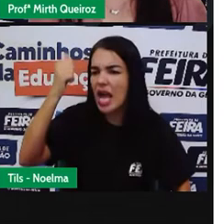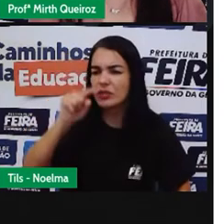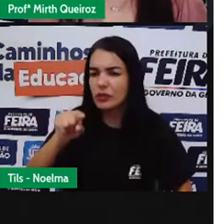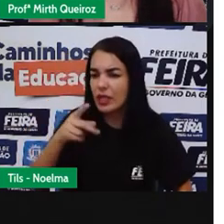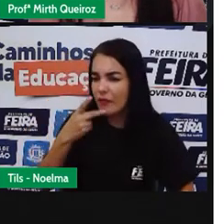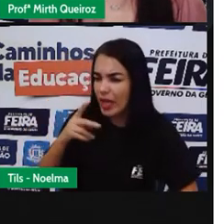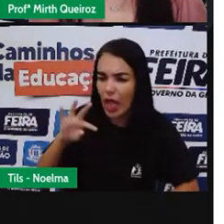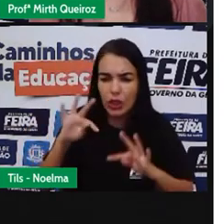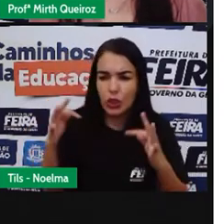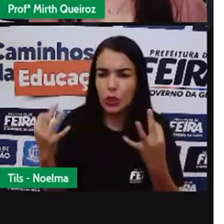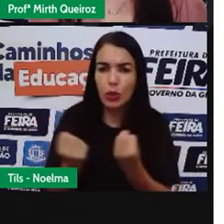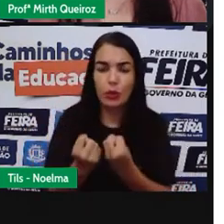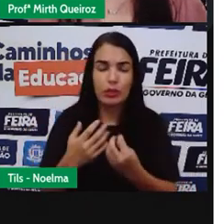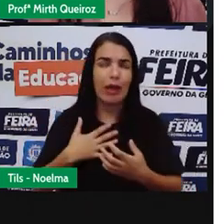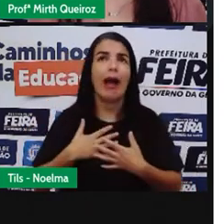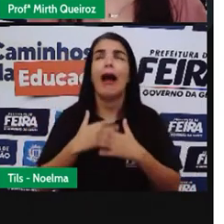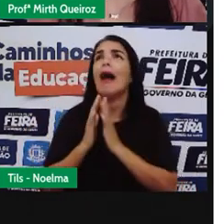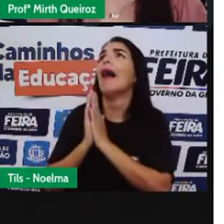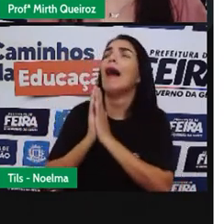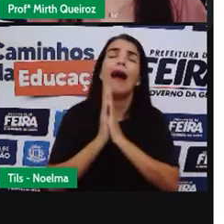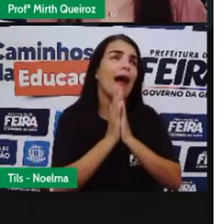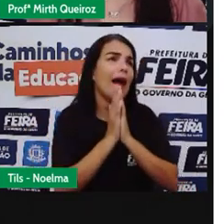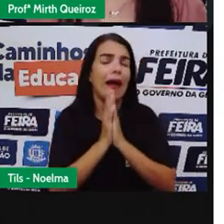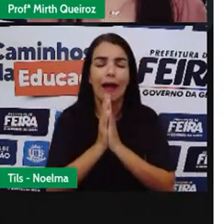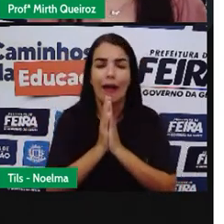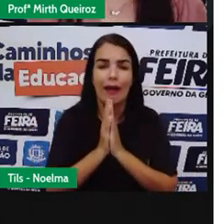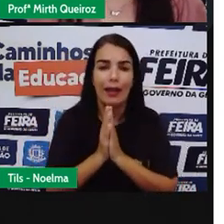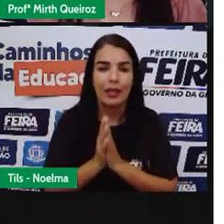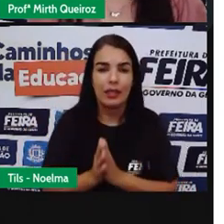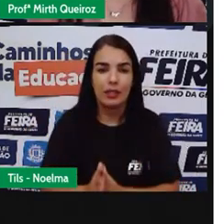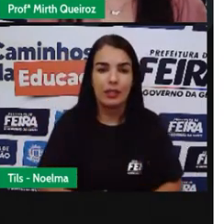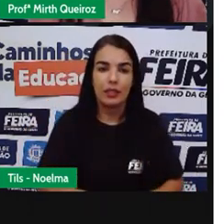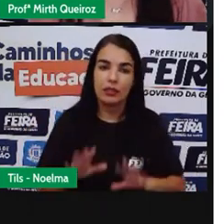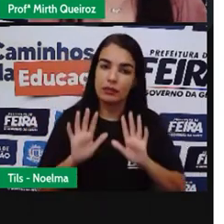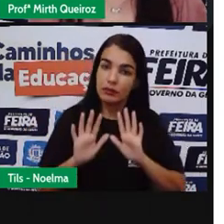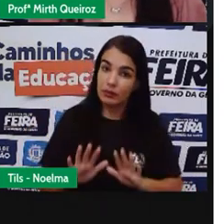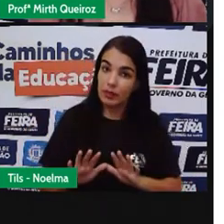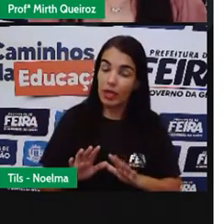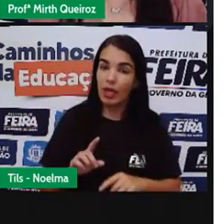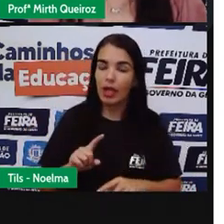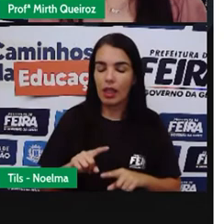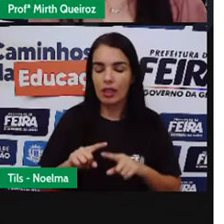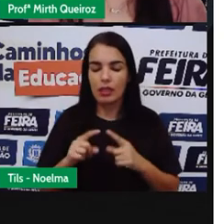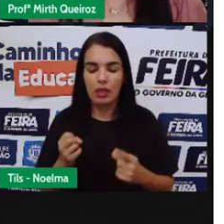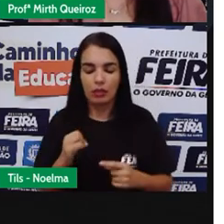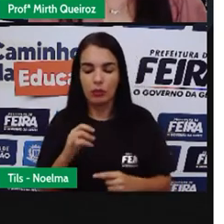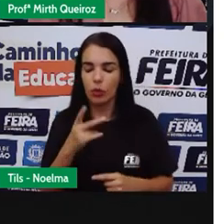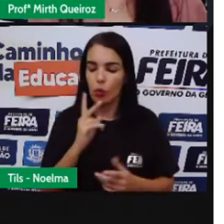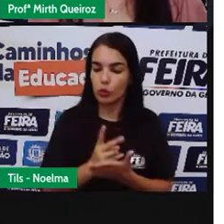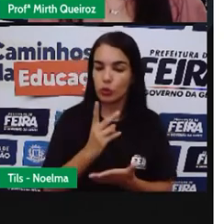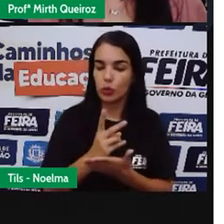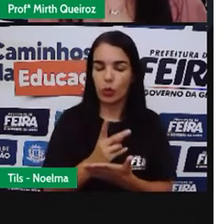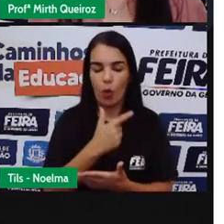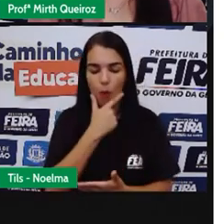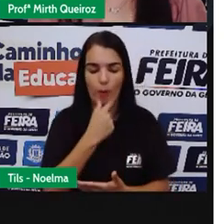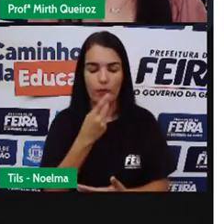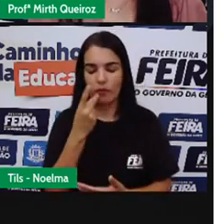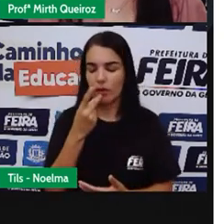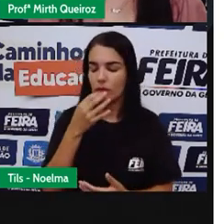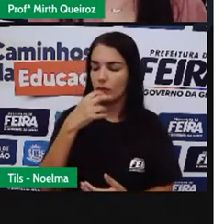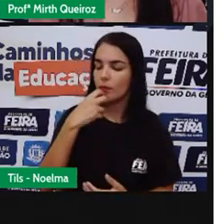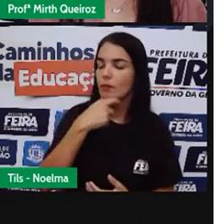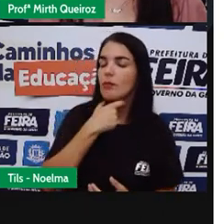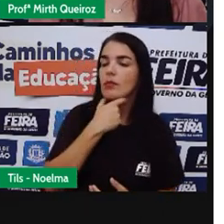todos. Ai, meu santo. No caso de despressurização da cabina,